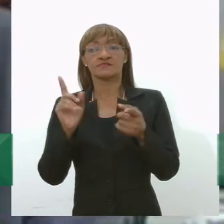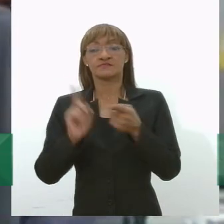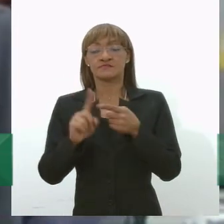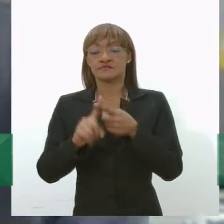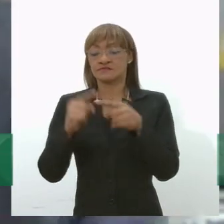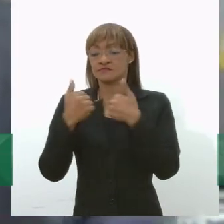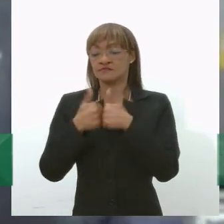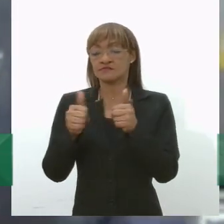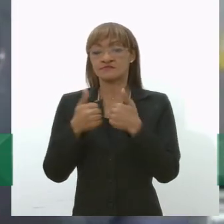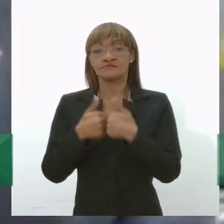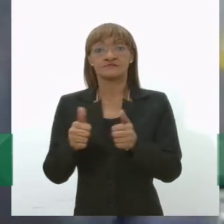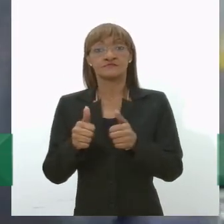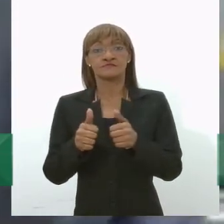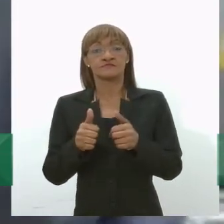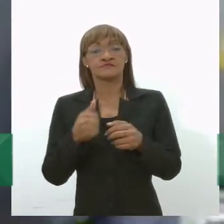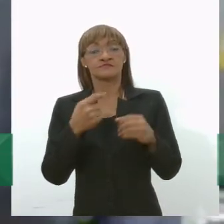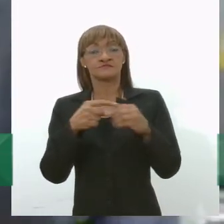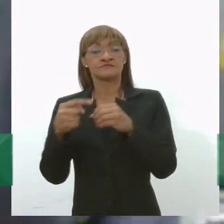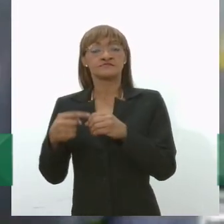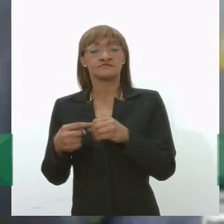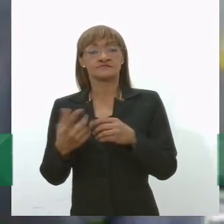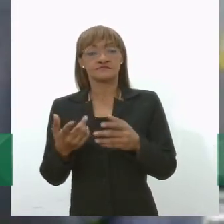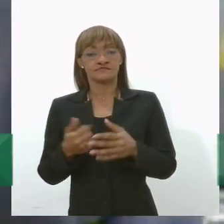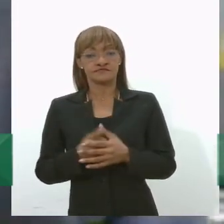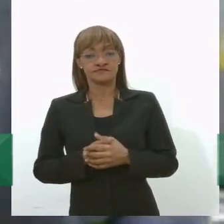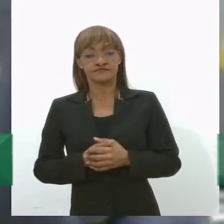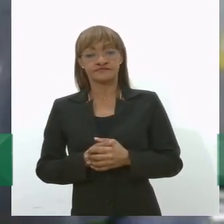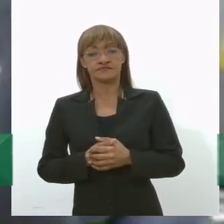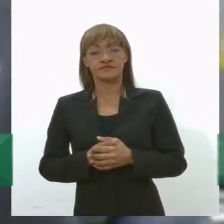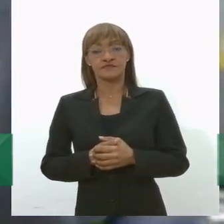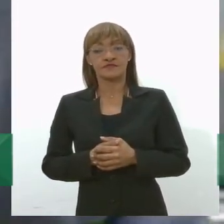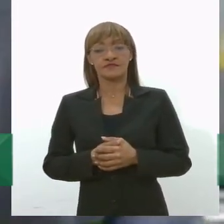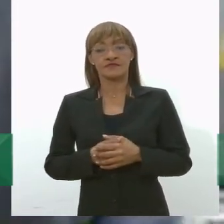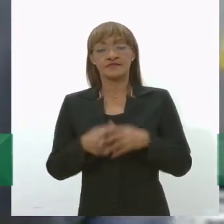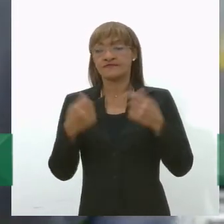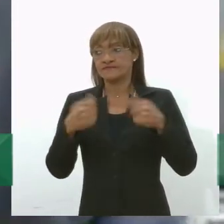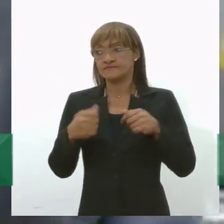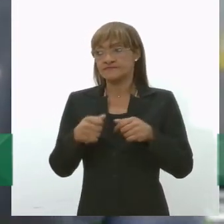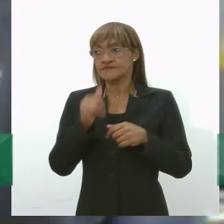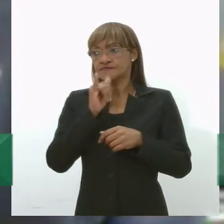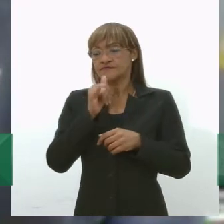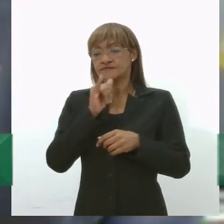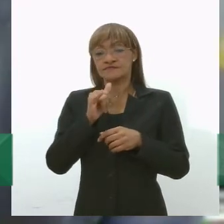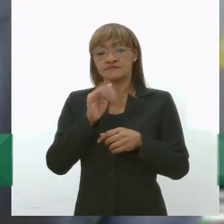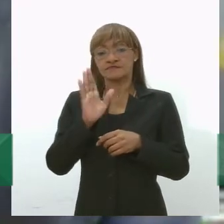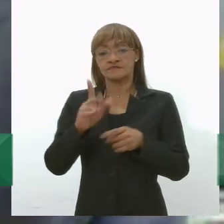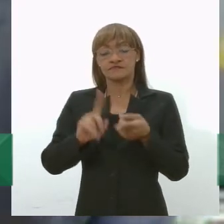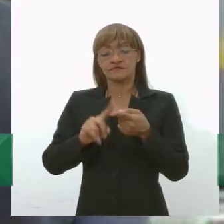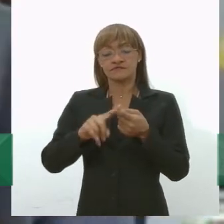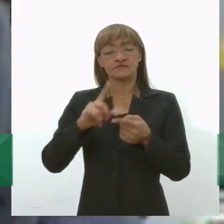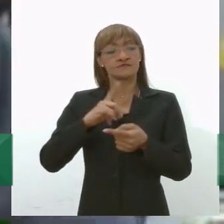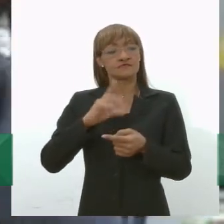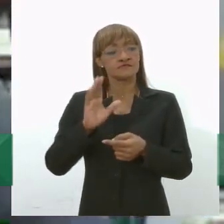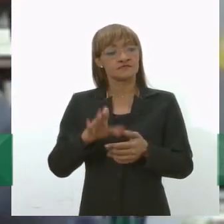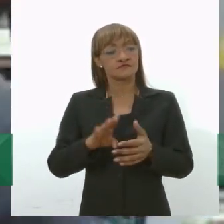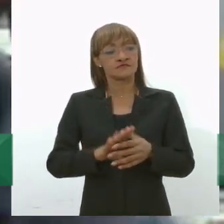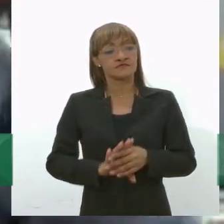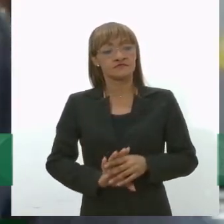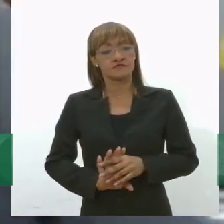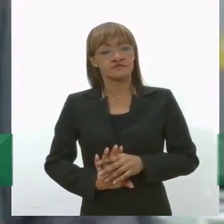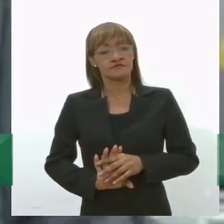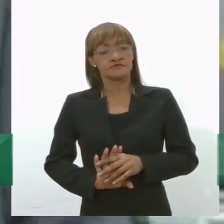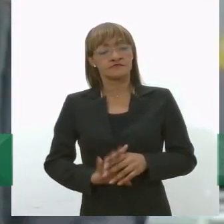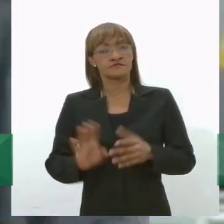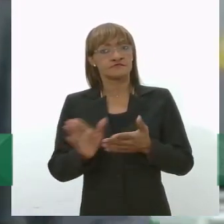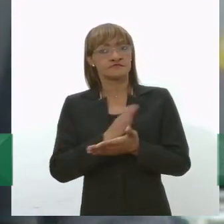deveria ser operada com biometano por exemplo isso é feito em algumas cidades europeias tipicamente na